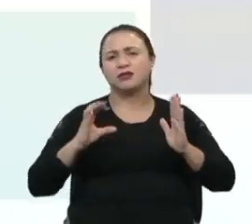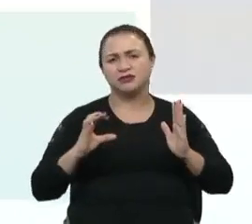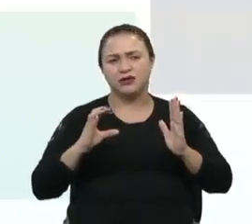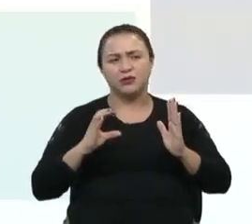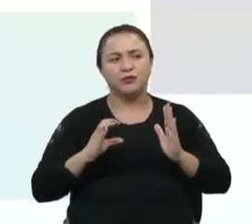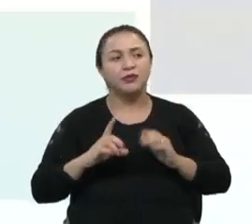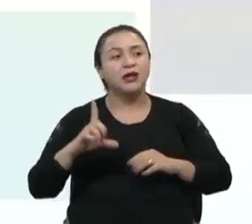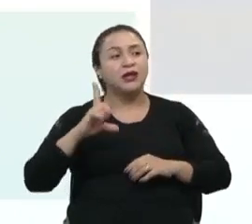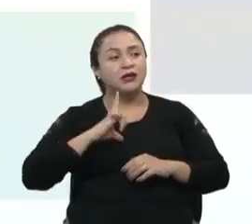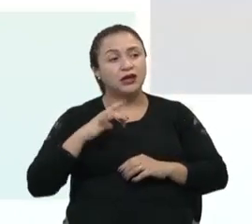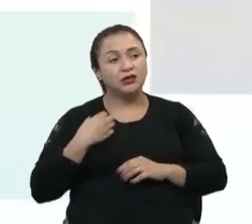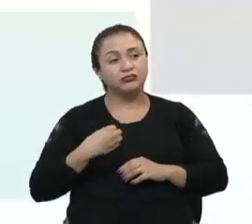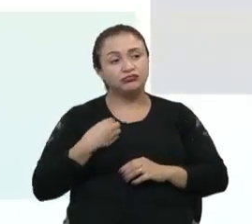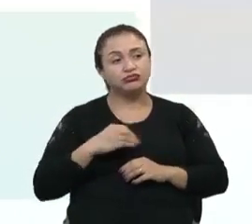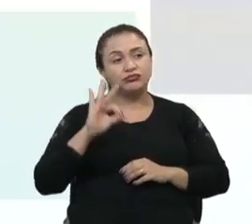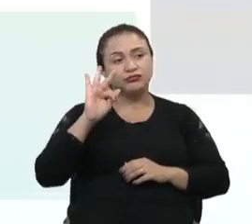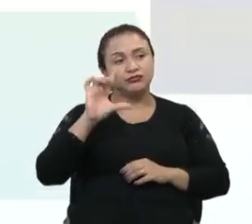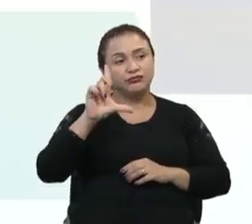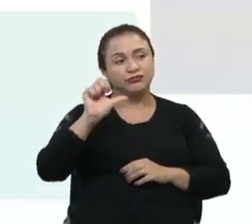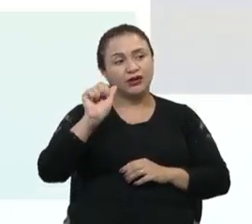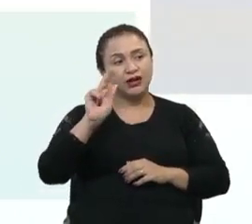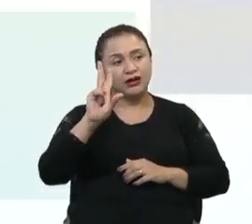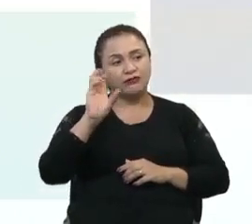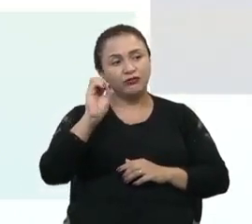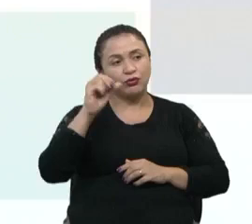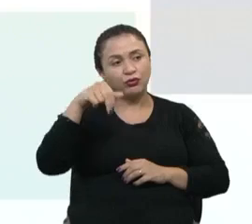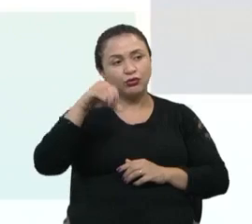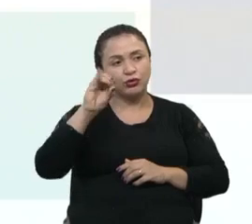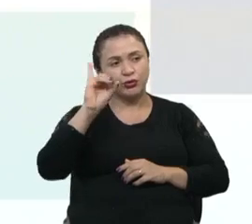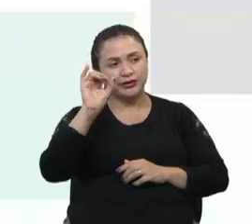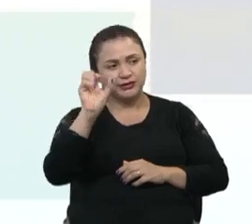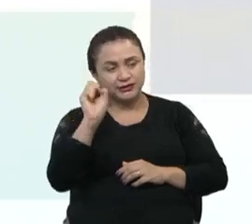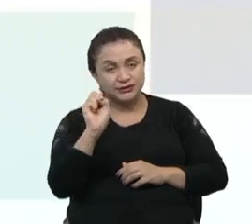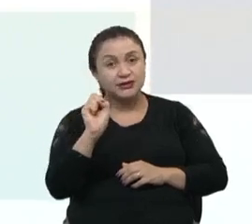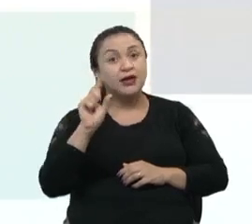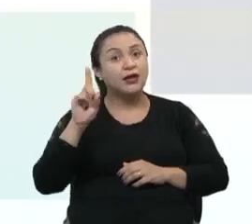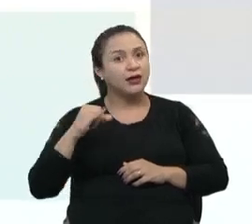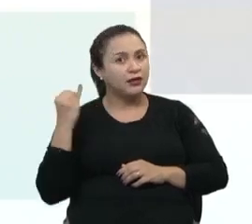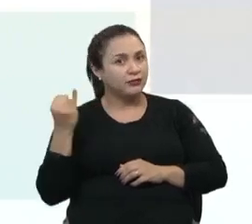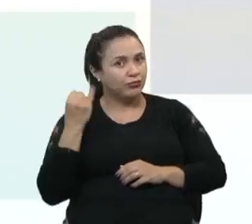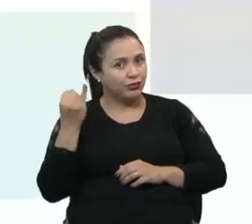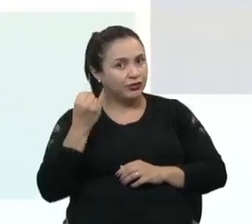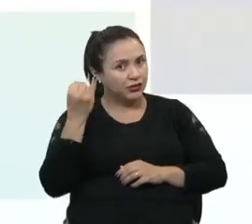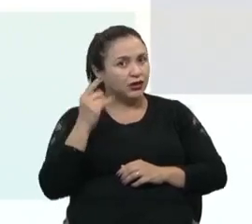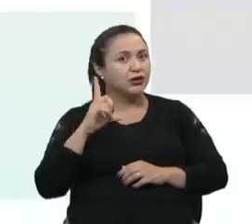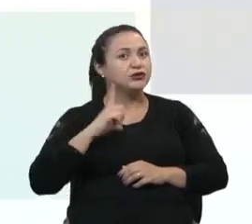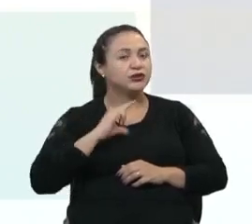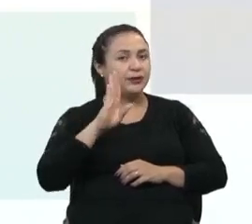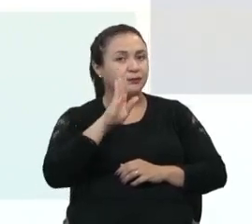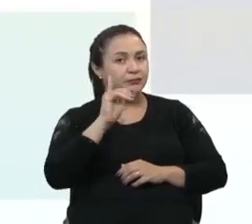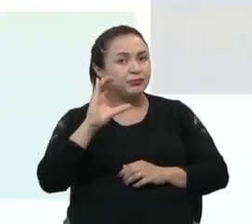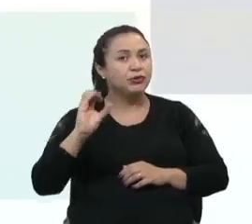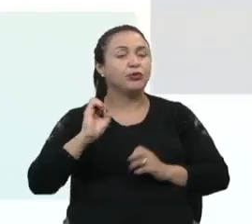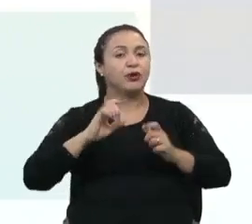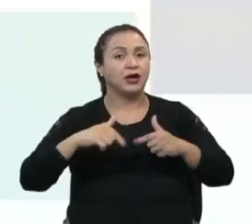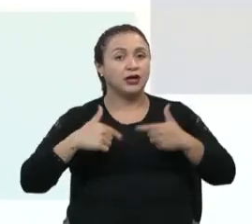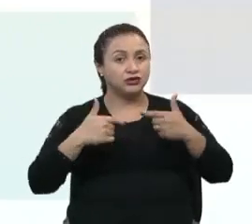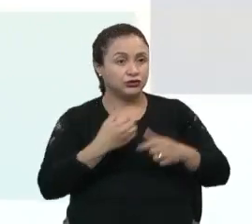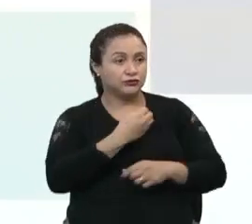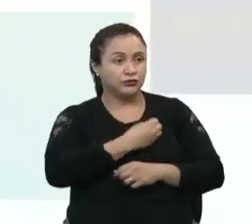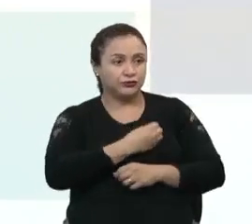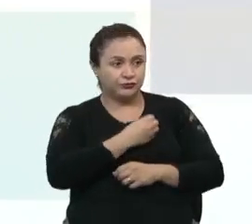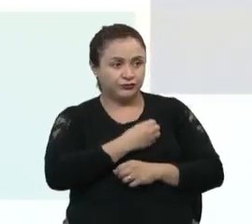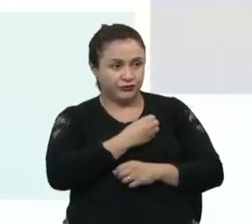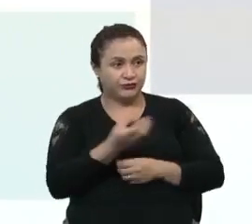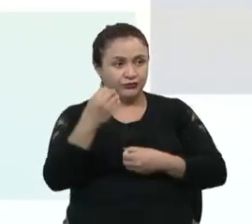presença de flavonoides. Então, os flavonoides são compostos bioativos presentes em